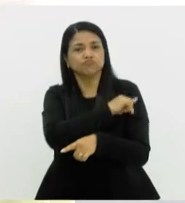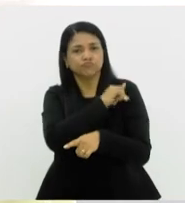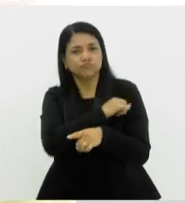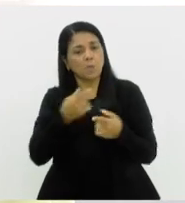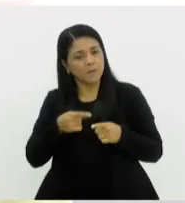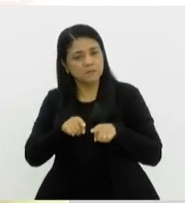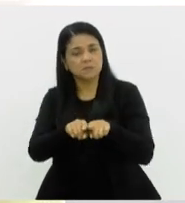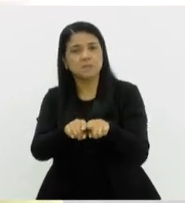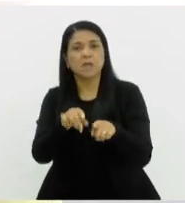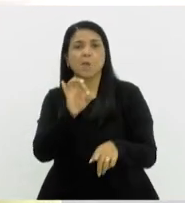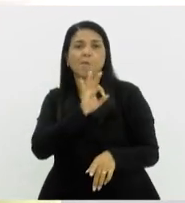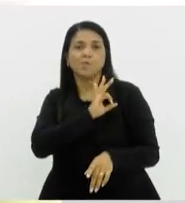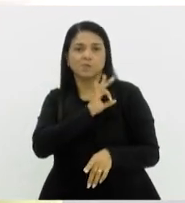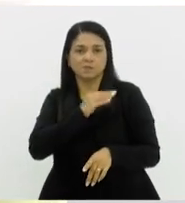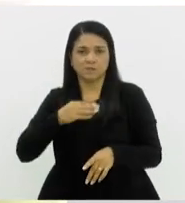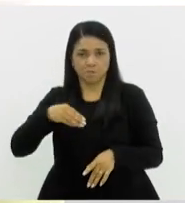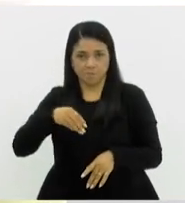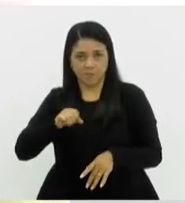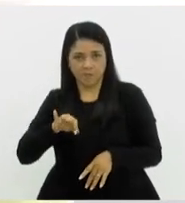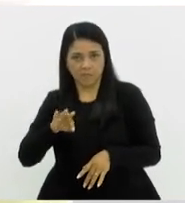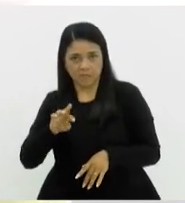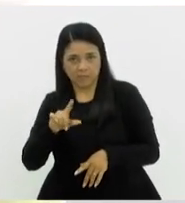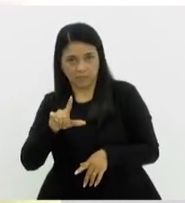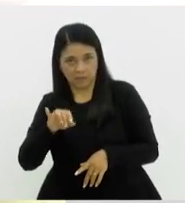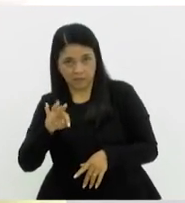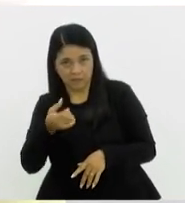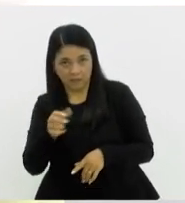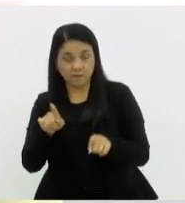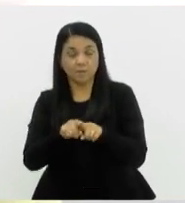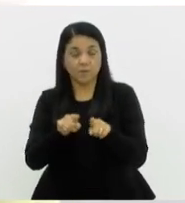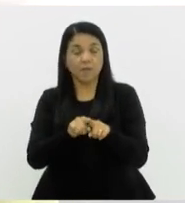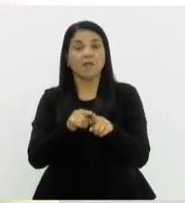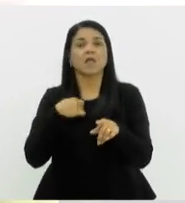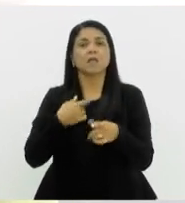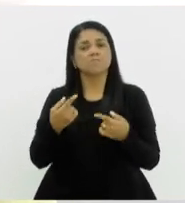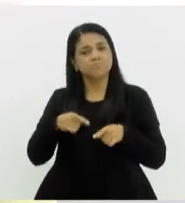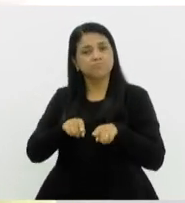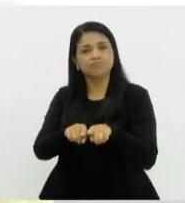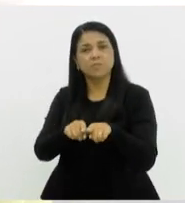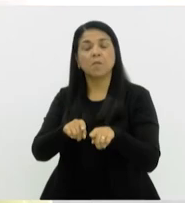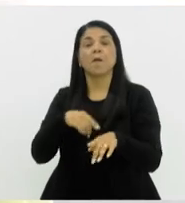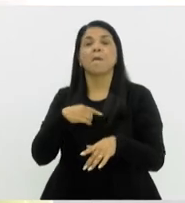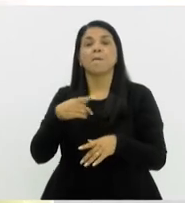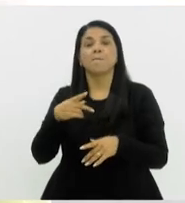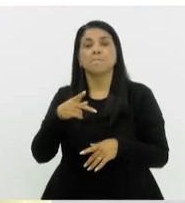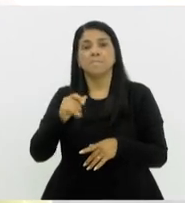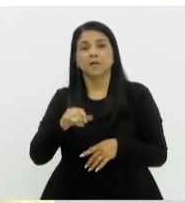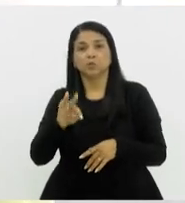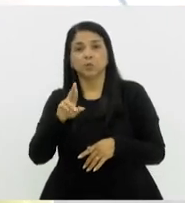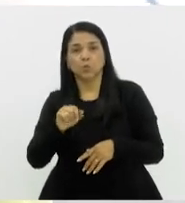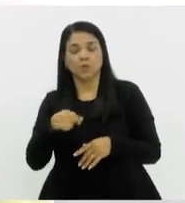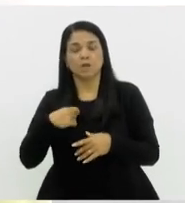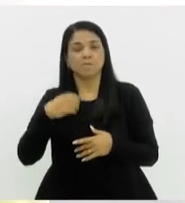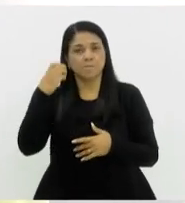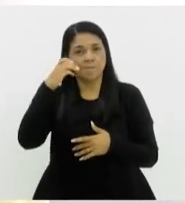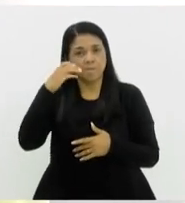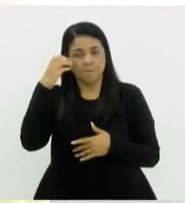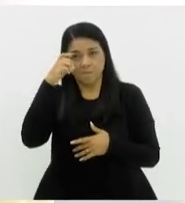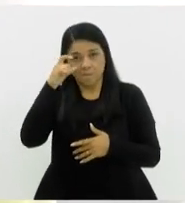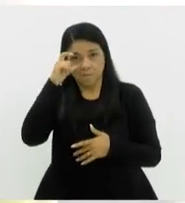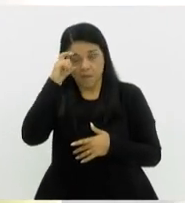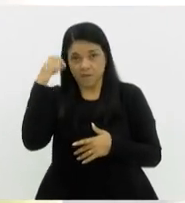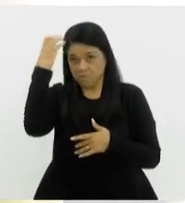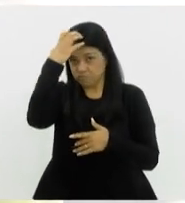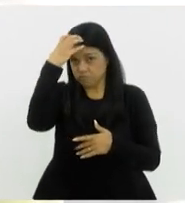a Polícia Militar do Rio de Janeiro, onde a gente tem também contato com o pessoal da Patrulha Maria da Penha, que está diretamente ligada a